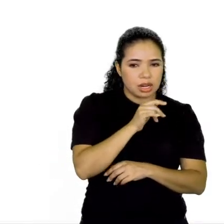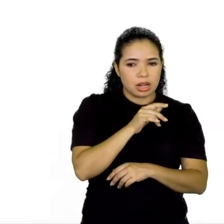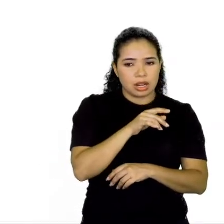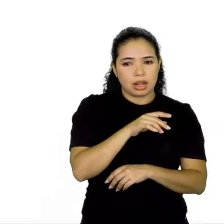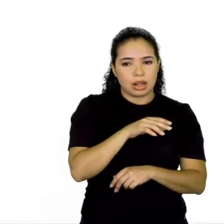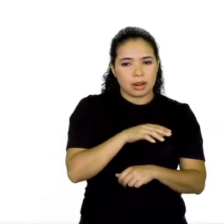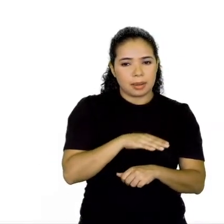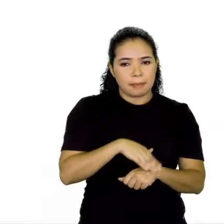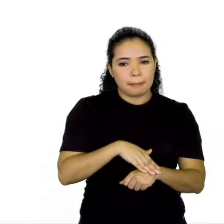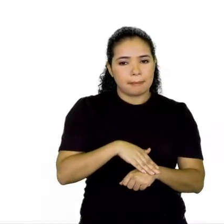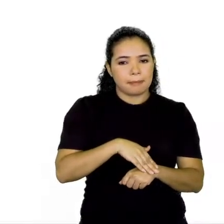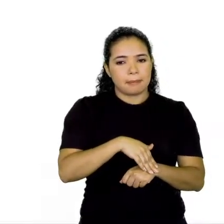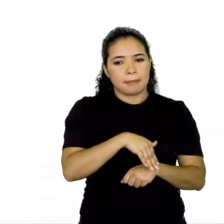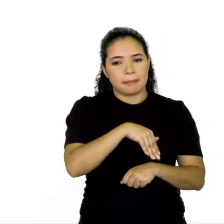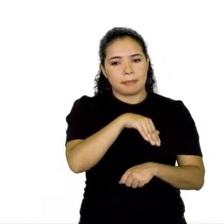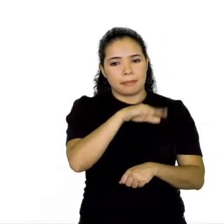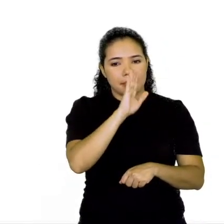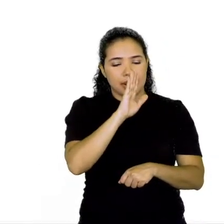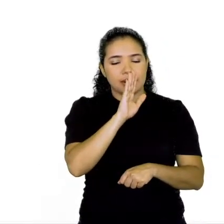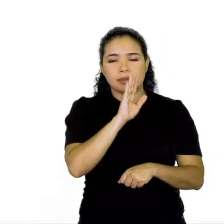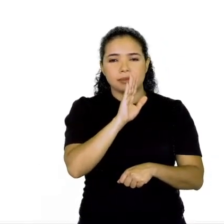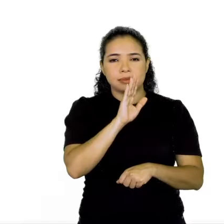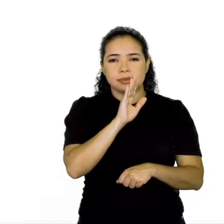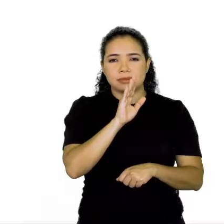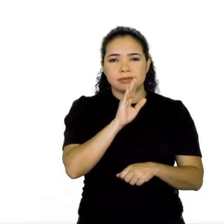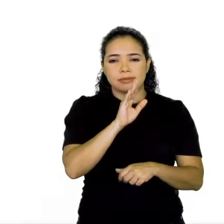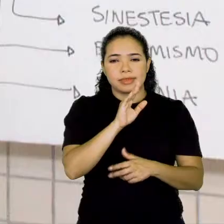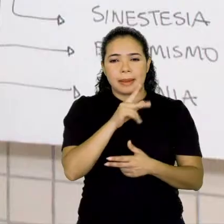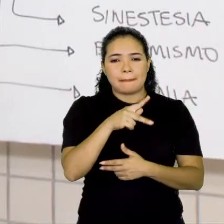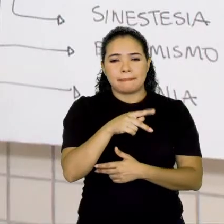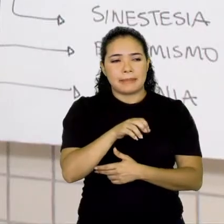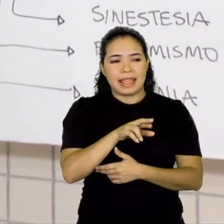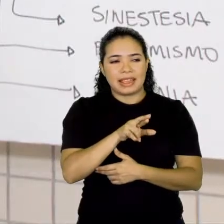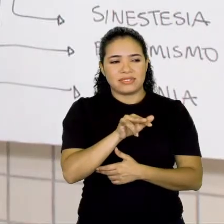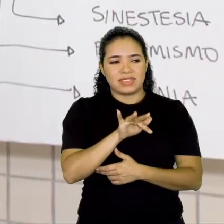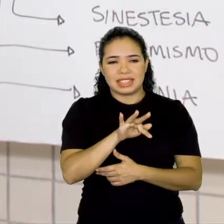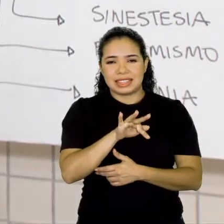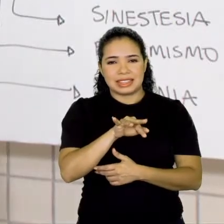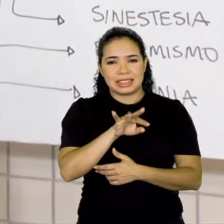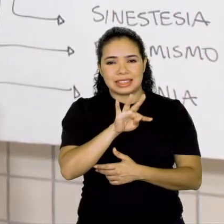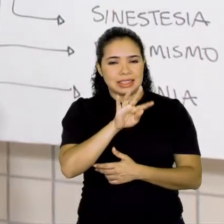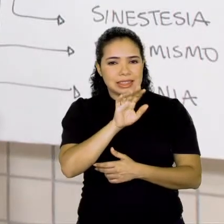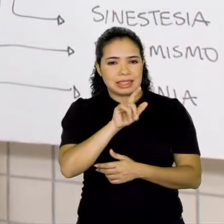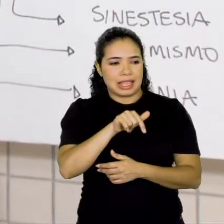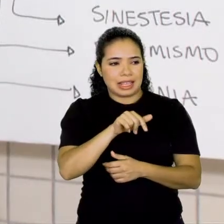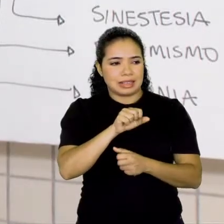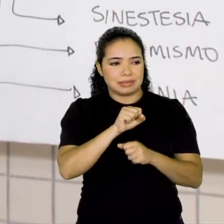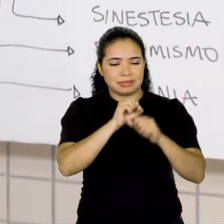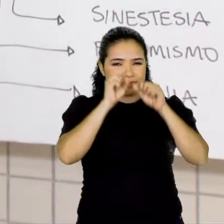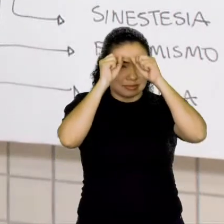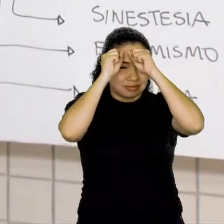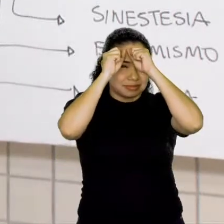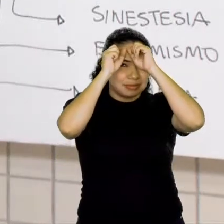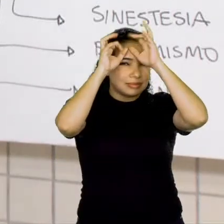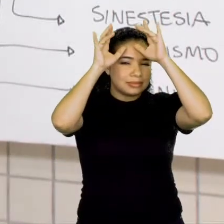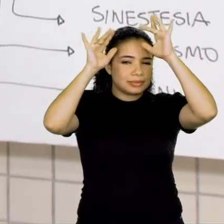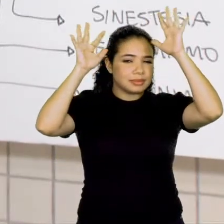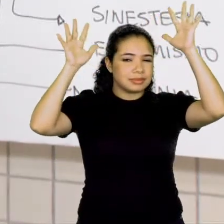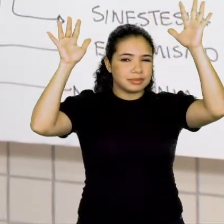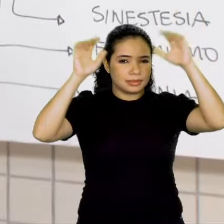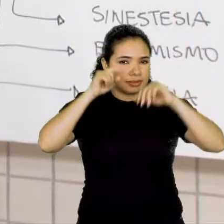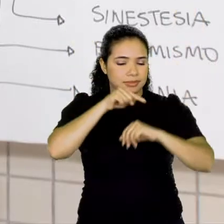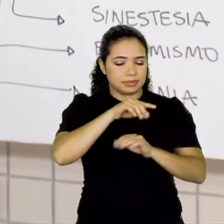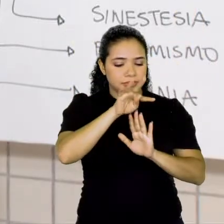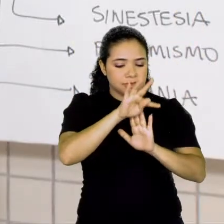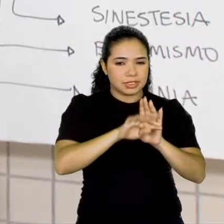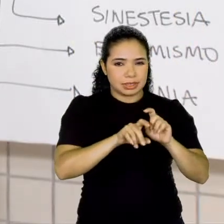pérfida das alusões. Vejam só que nesse trecho, ele consegue trabalhar com vários órgãos